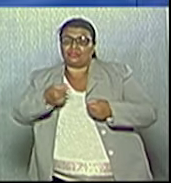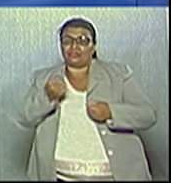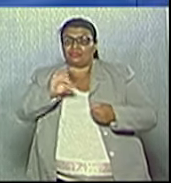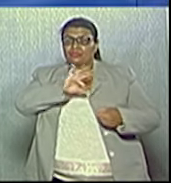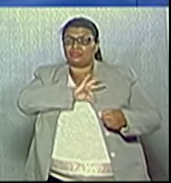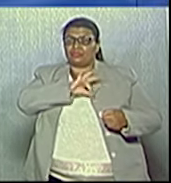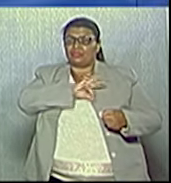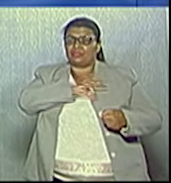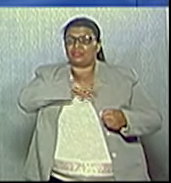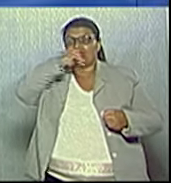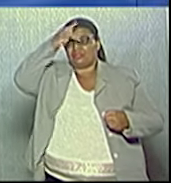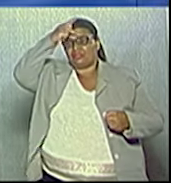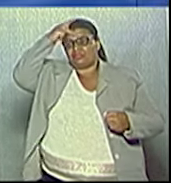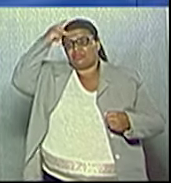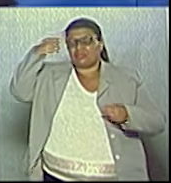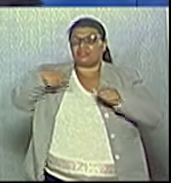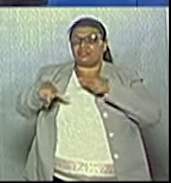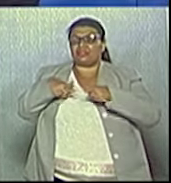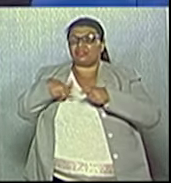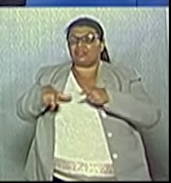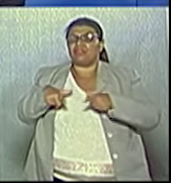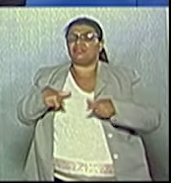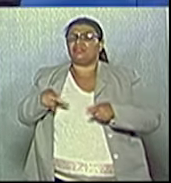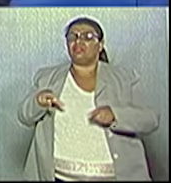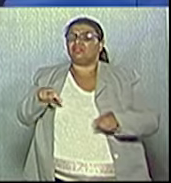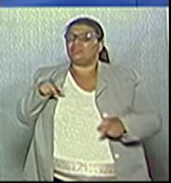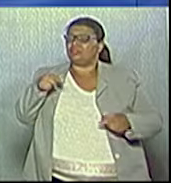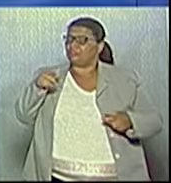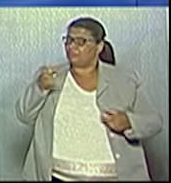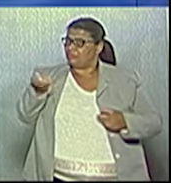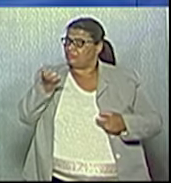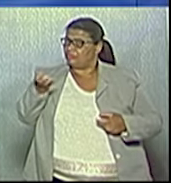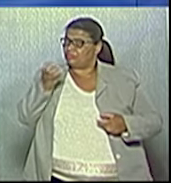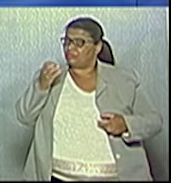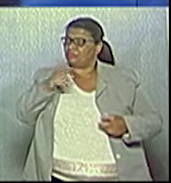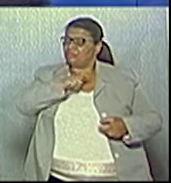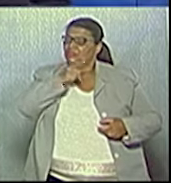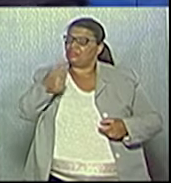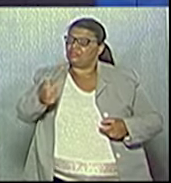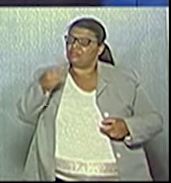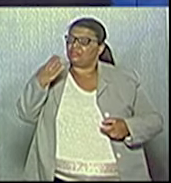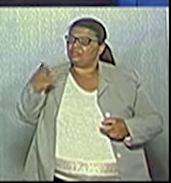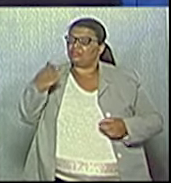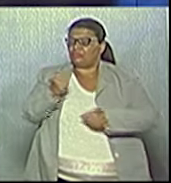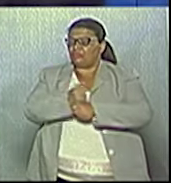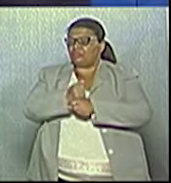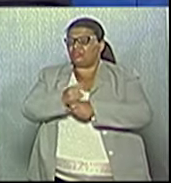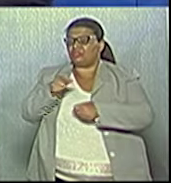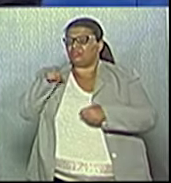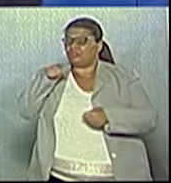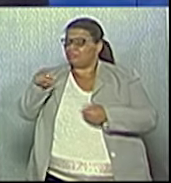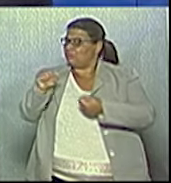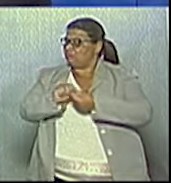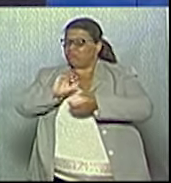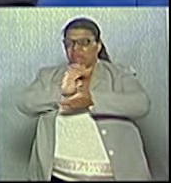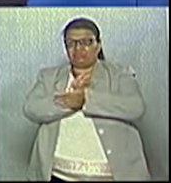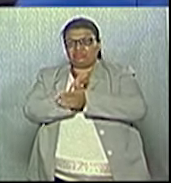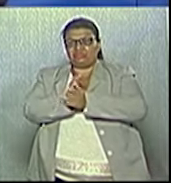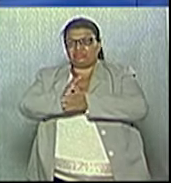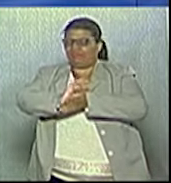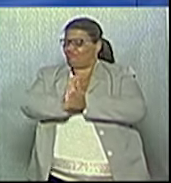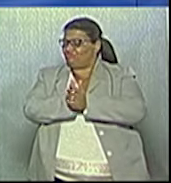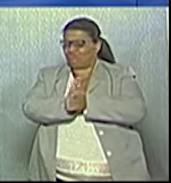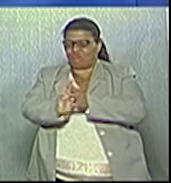servidores públicos municipais, candidato. Isto são o governo dos 14 anos. Então, vocês não construíram, vocês